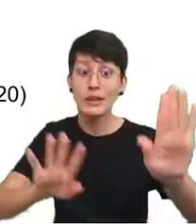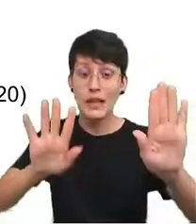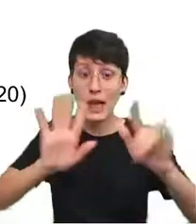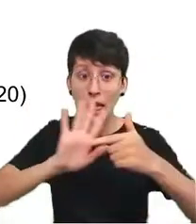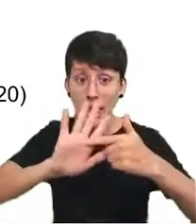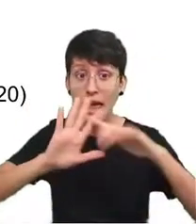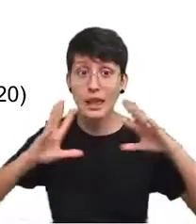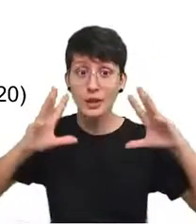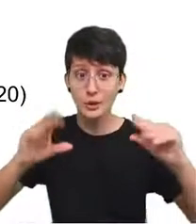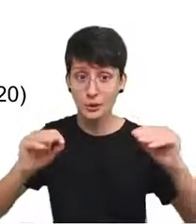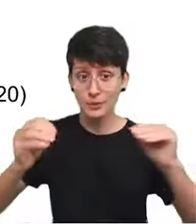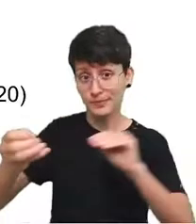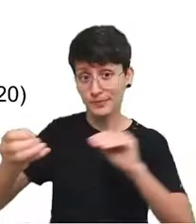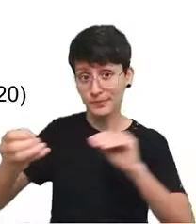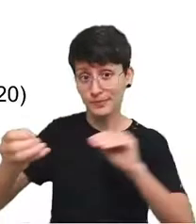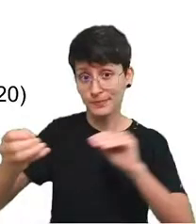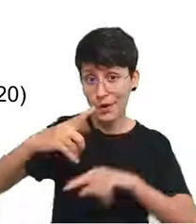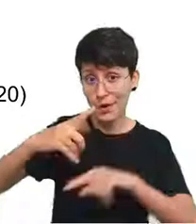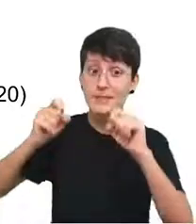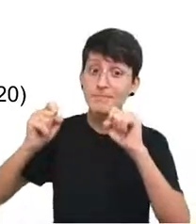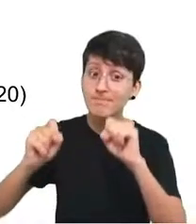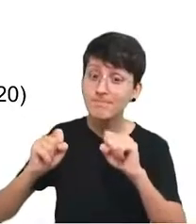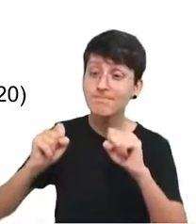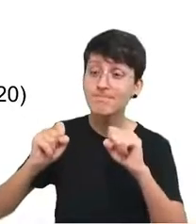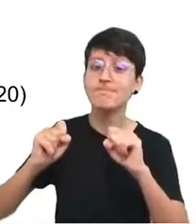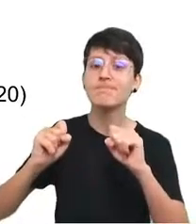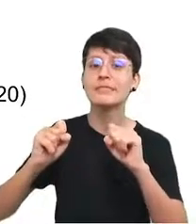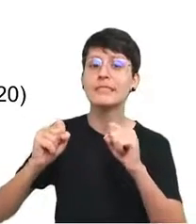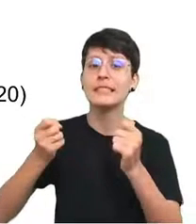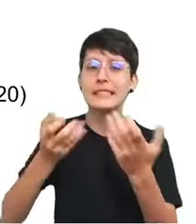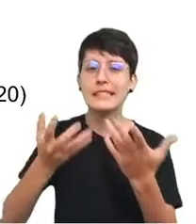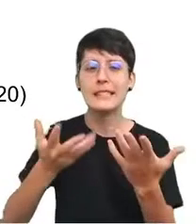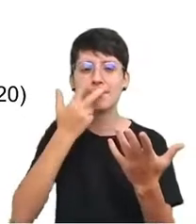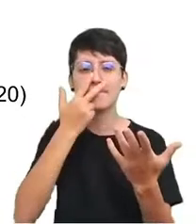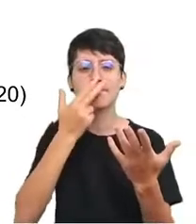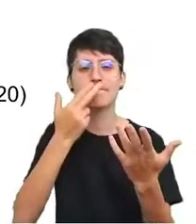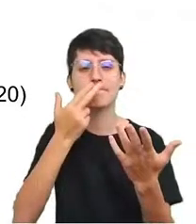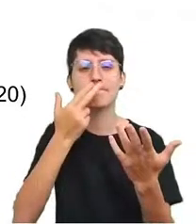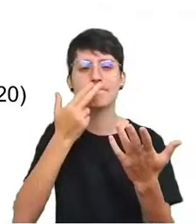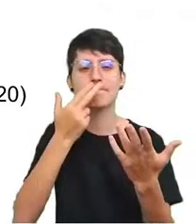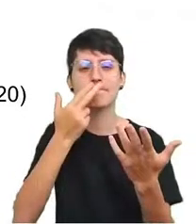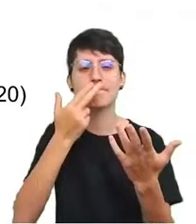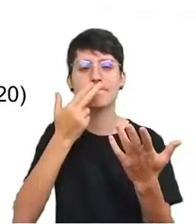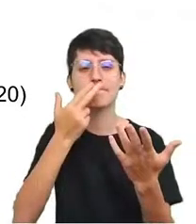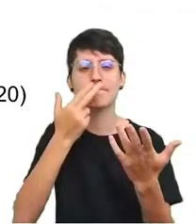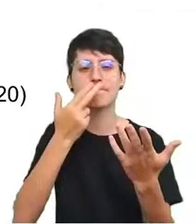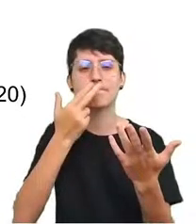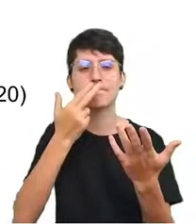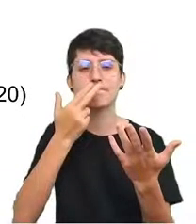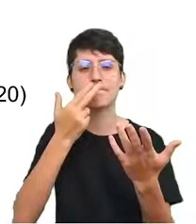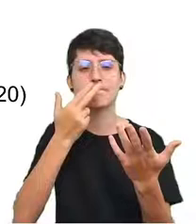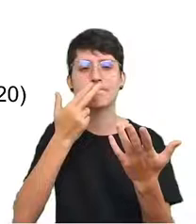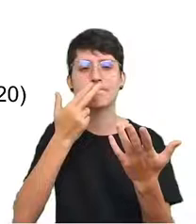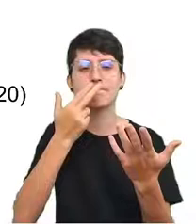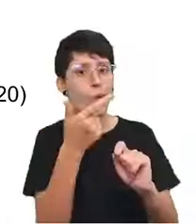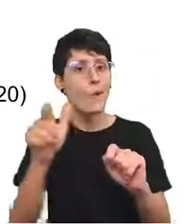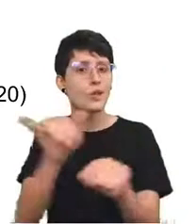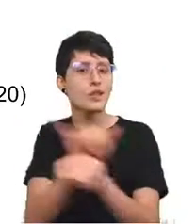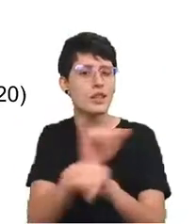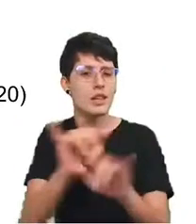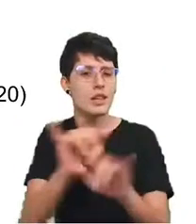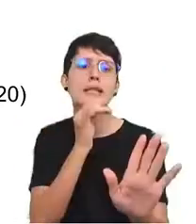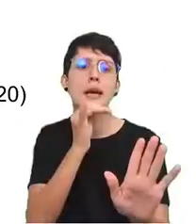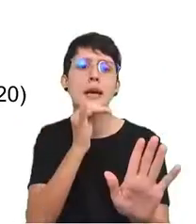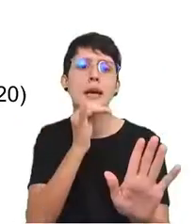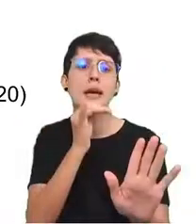ferramentas podem oferecer, fornecer dados que você não conseguiria de outra forma. Por exemplo, vou pegar um exemplo do meu próprio trabalho